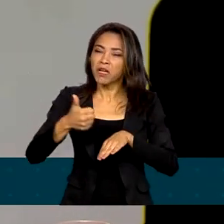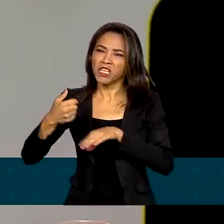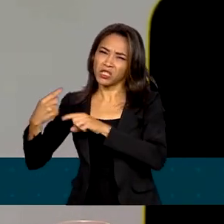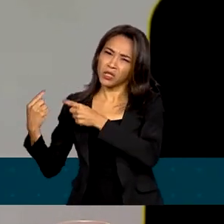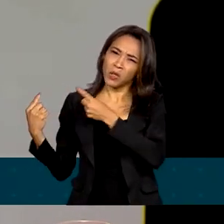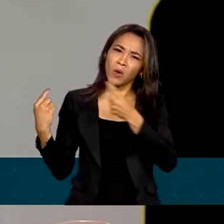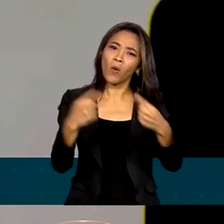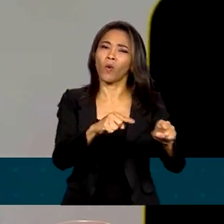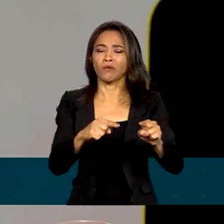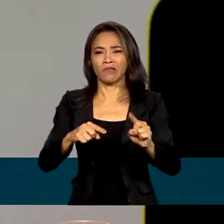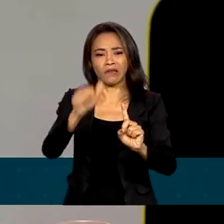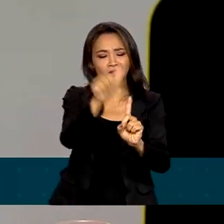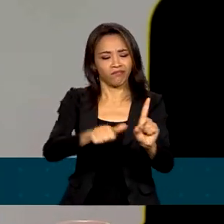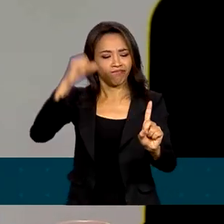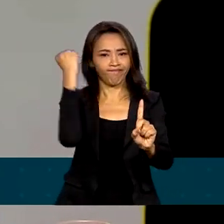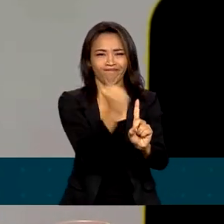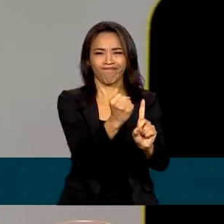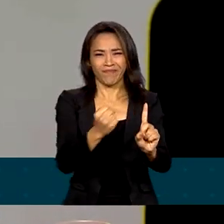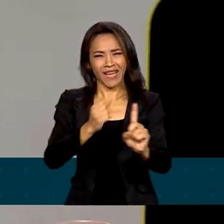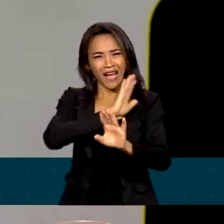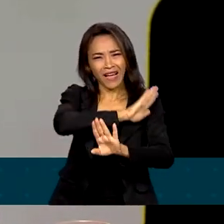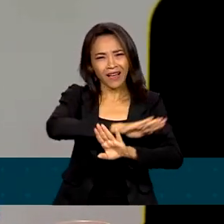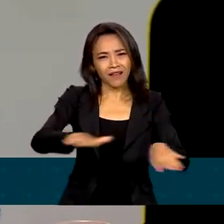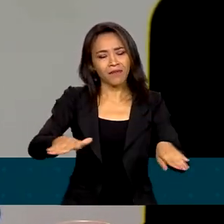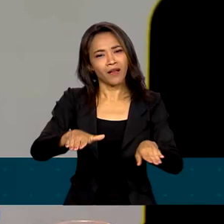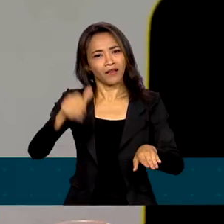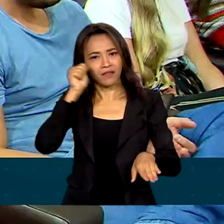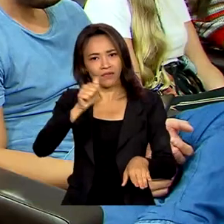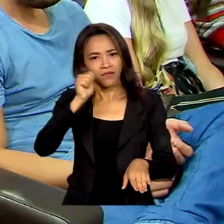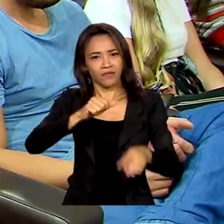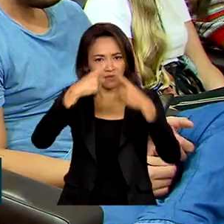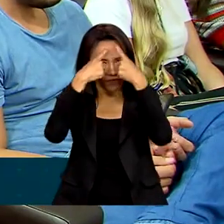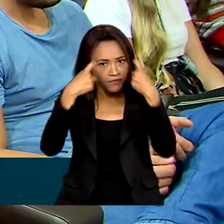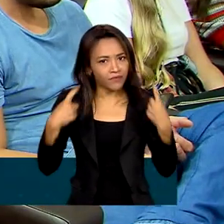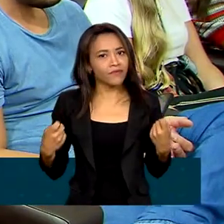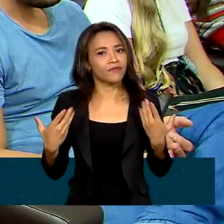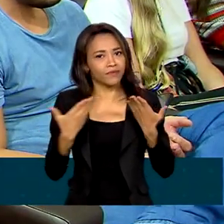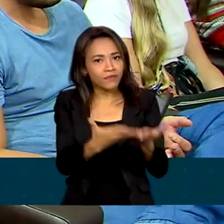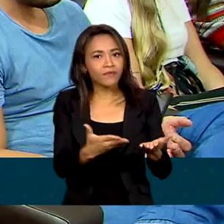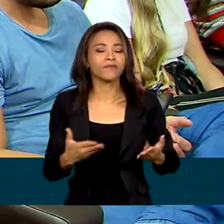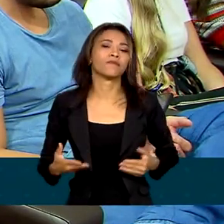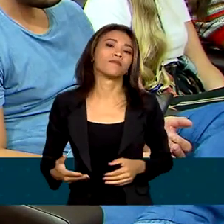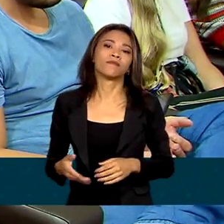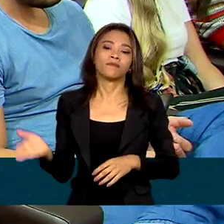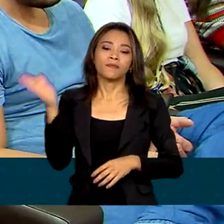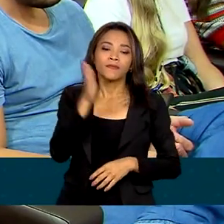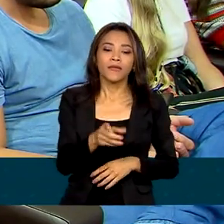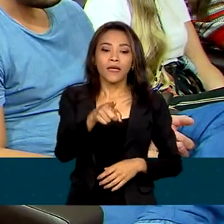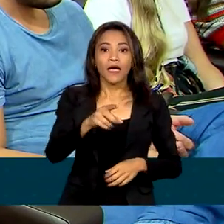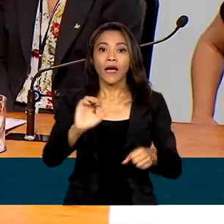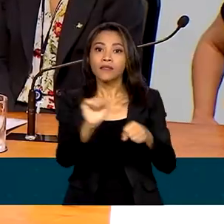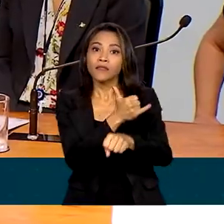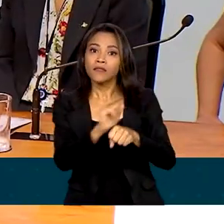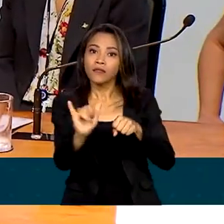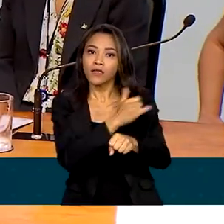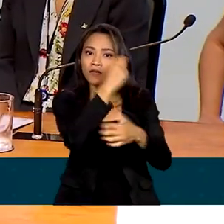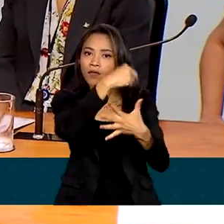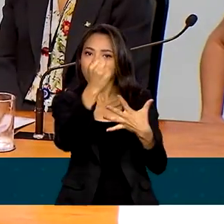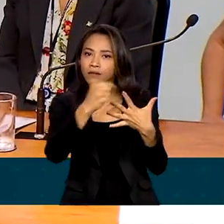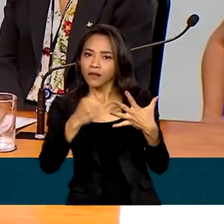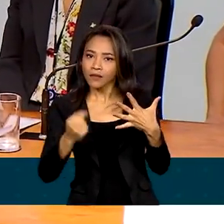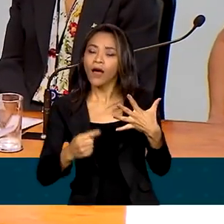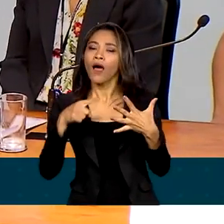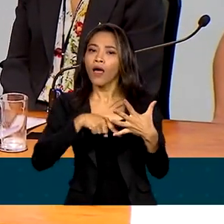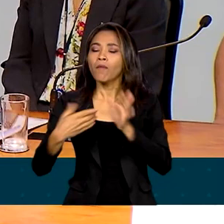passo importante para a gente combater essa violência contra as mulheres. As ações fazem parte de um conjunto de medidas